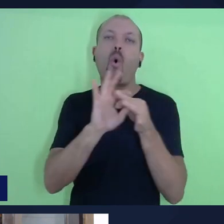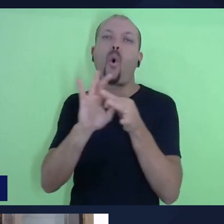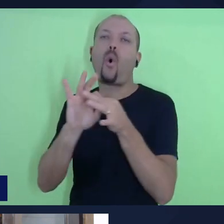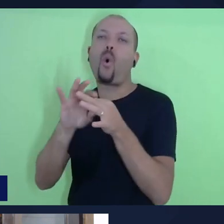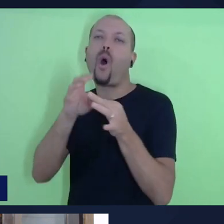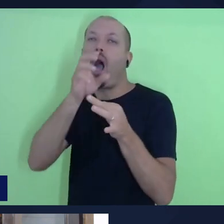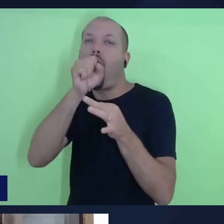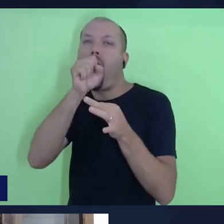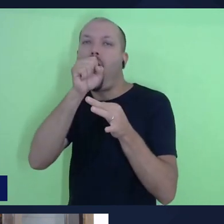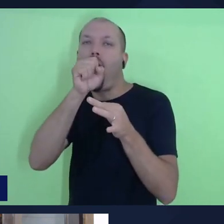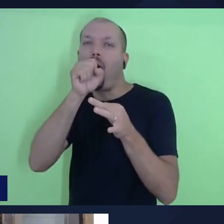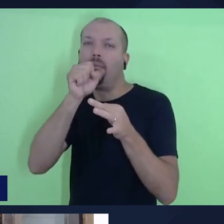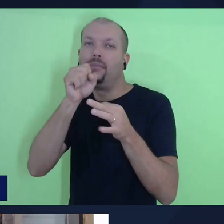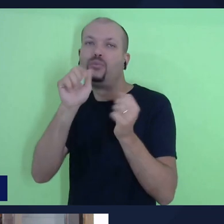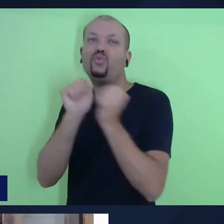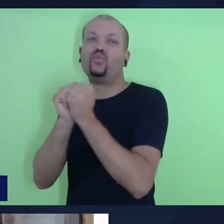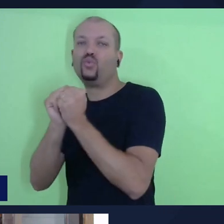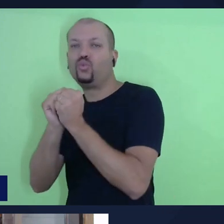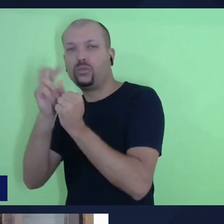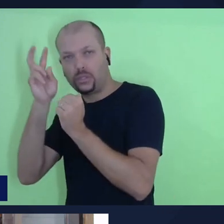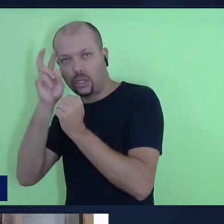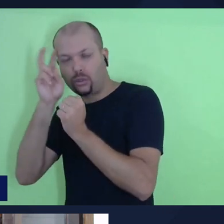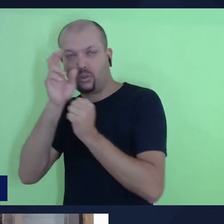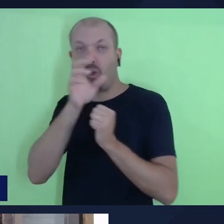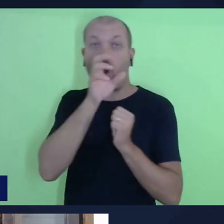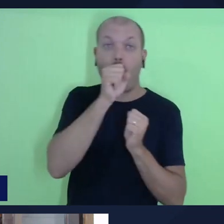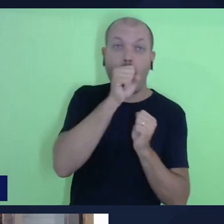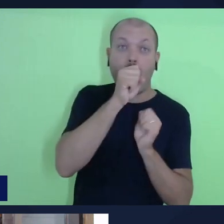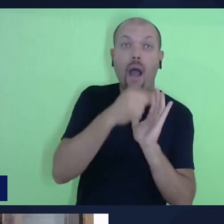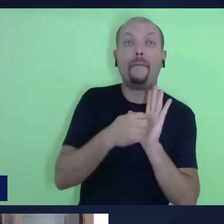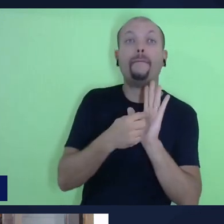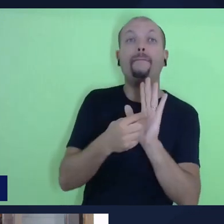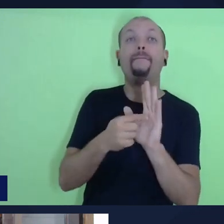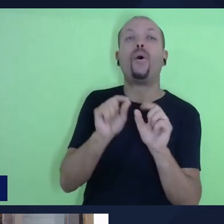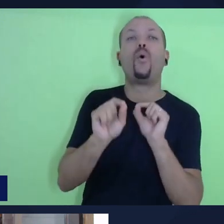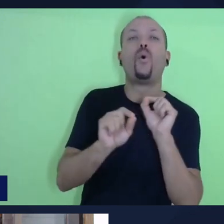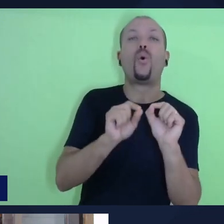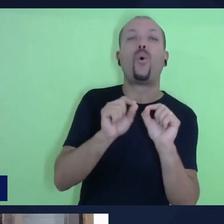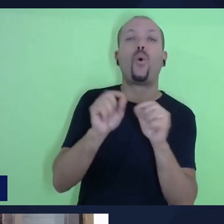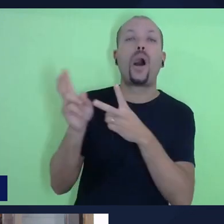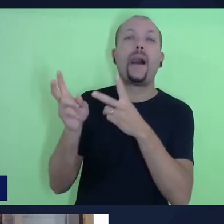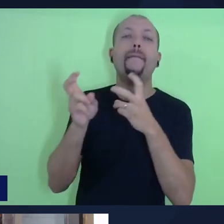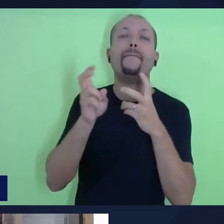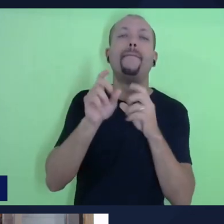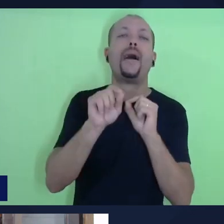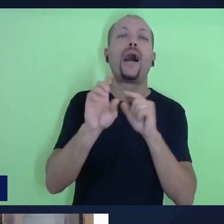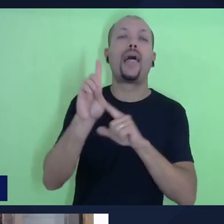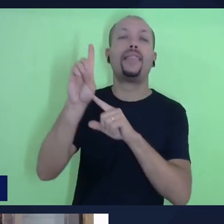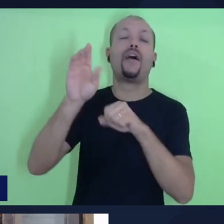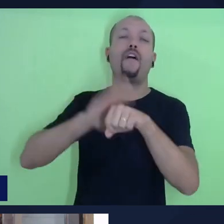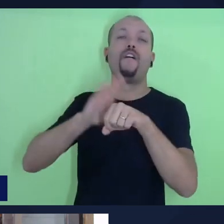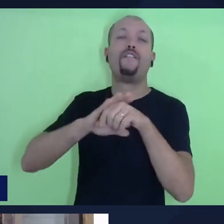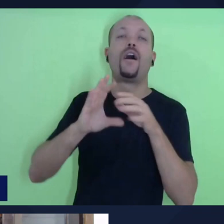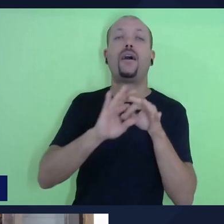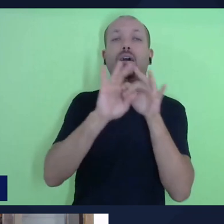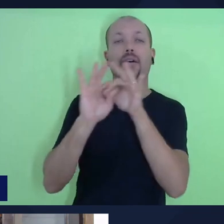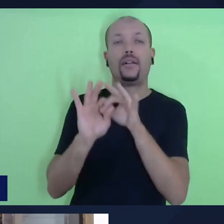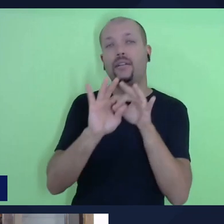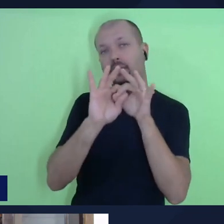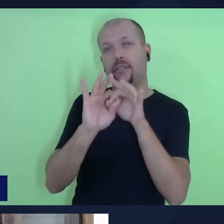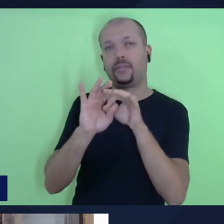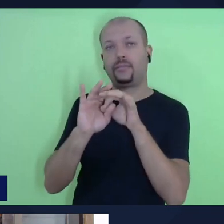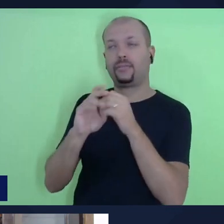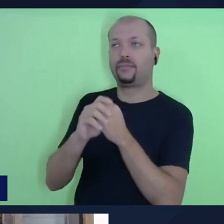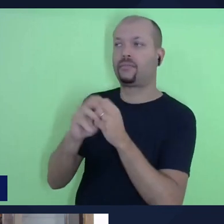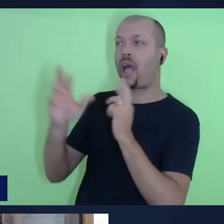com a segunda-feira. O sábado ele apresenta um vislumbre de que Deus faz alianças e que tem essa relação bilateral.